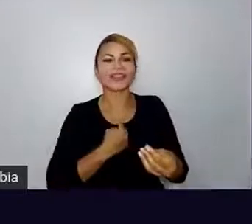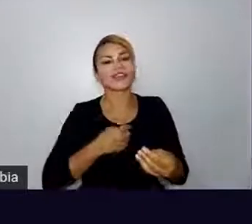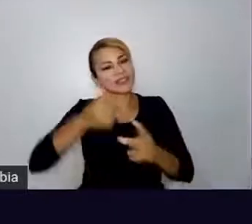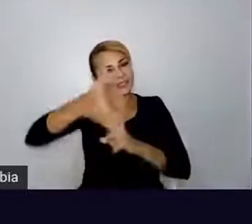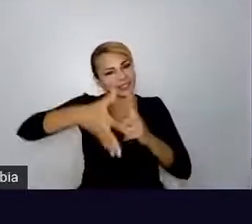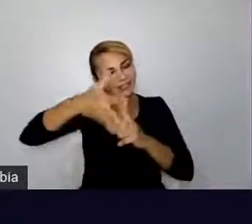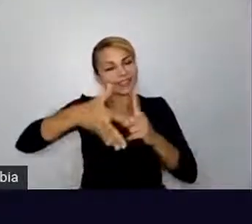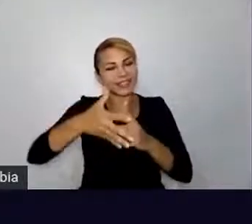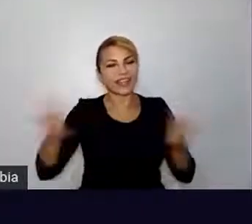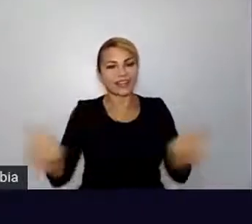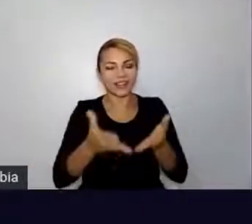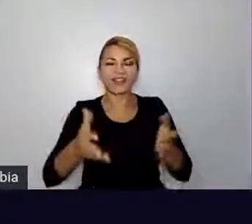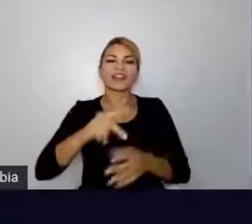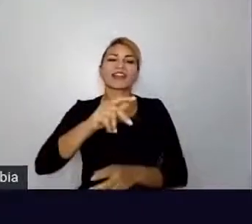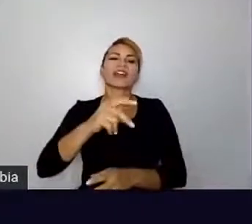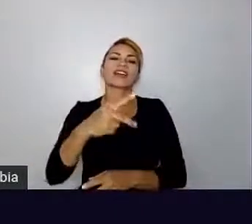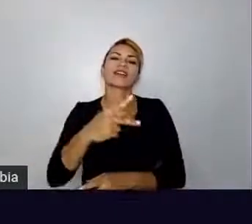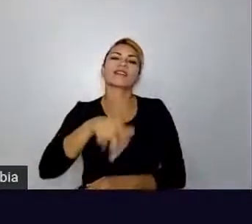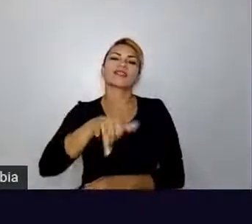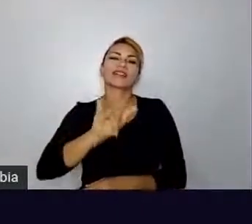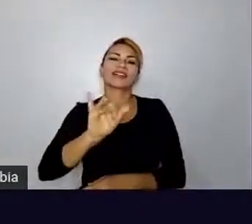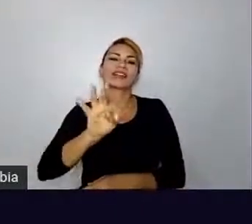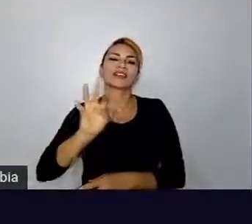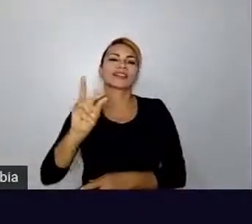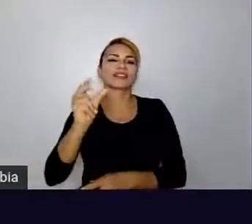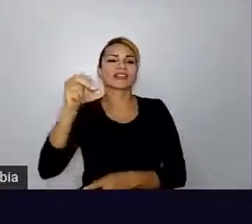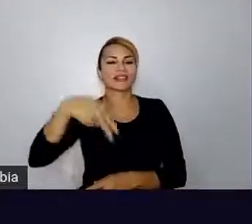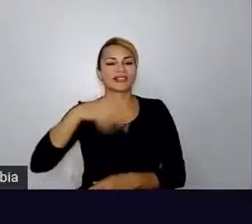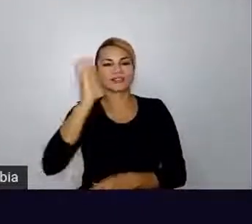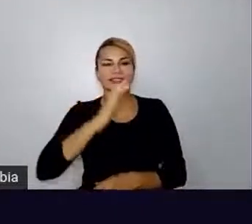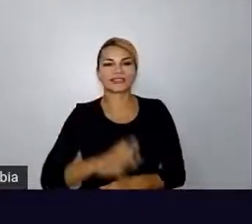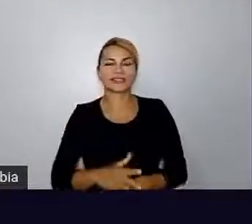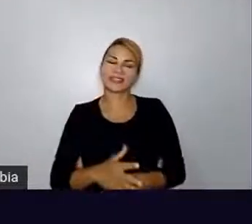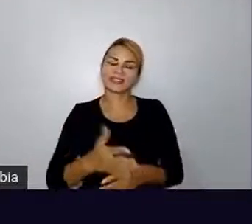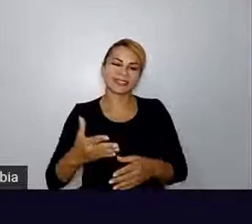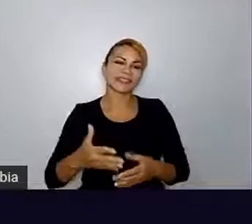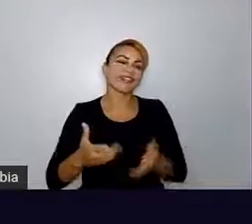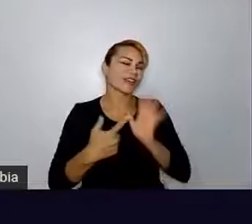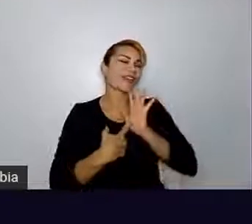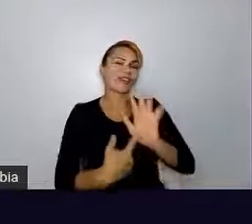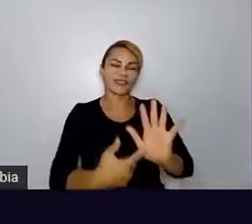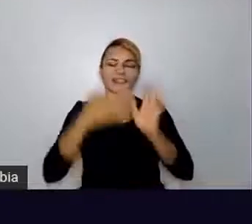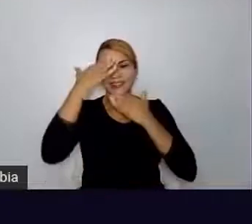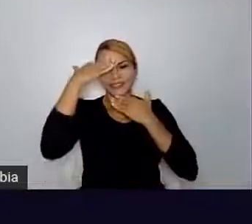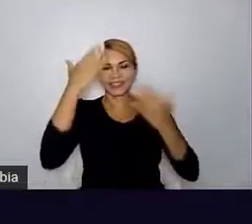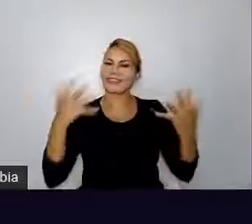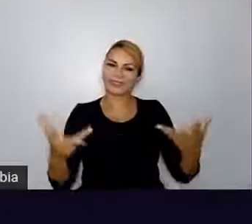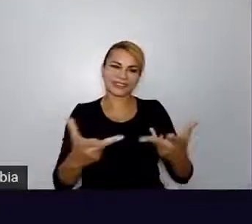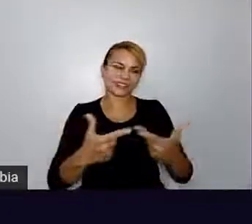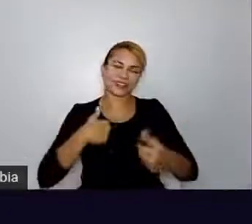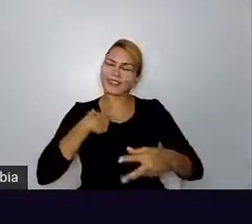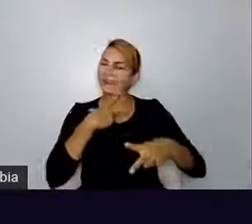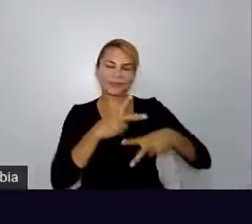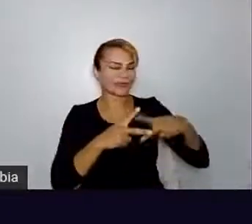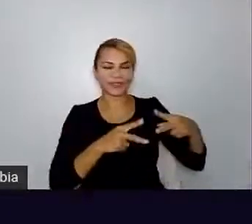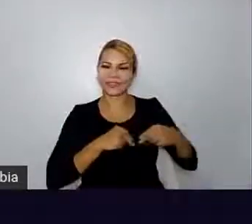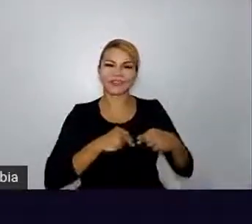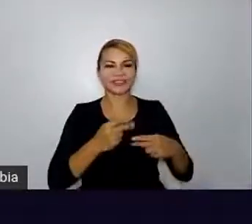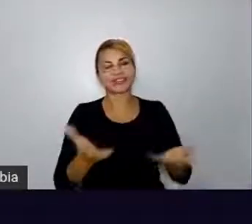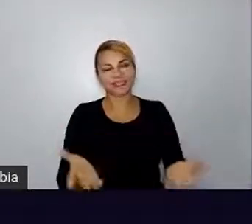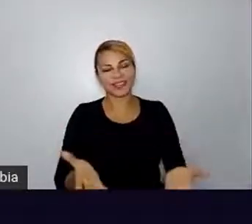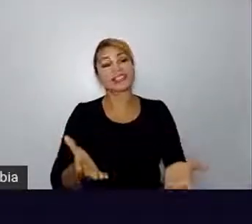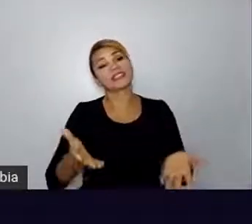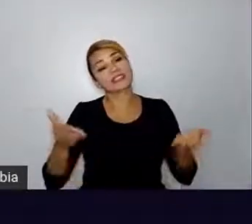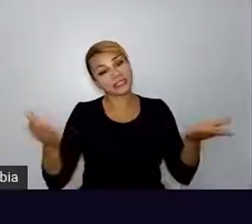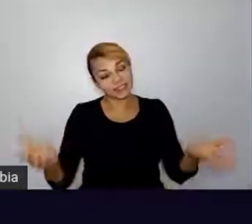Obrigada, Mário. Obrigada por essa apresentação maravilhosa. Acho que nem mereço tudo. Mas é isso aí, gente. Estamos chegando mais